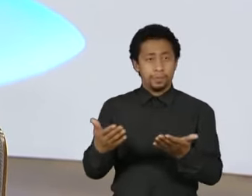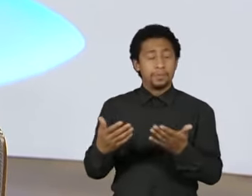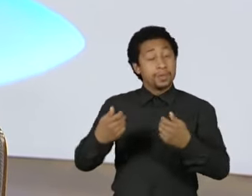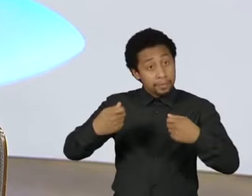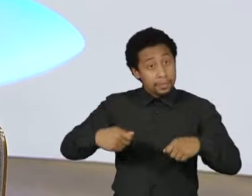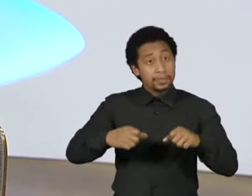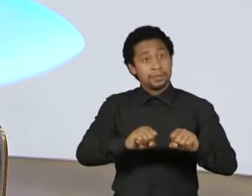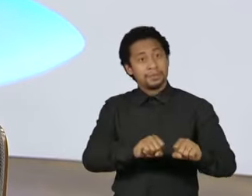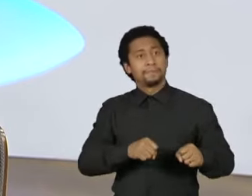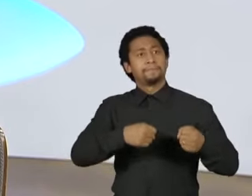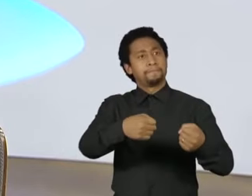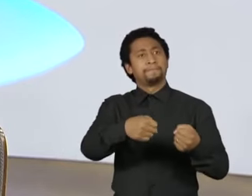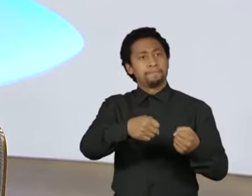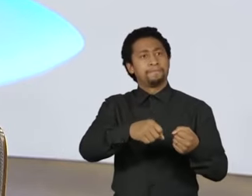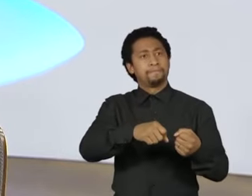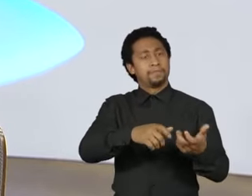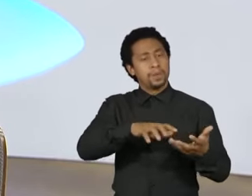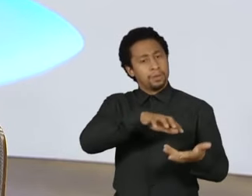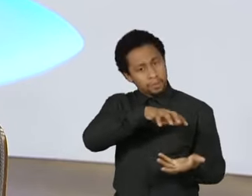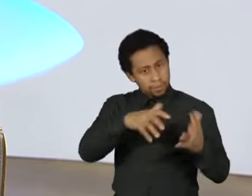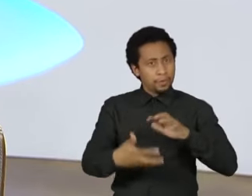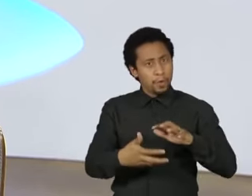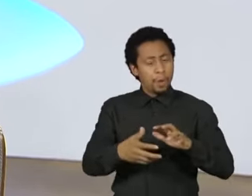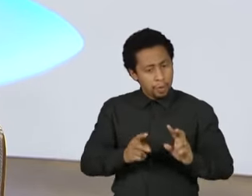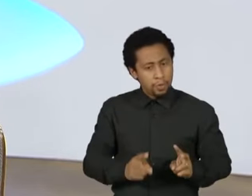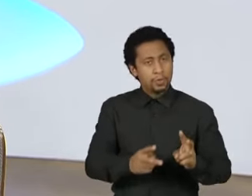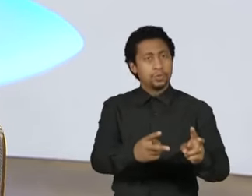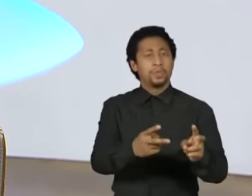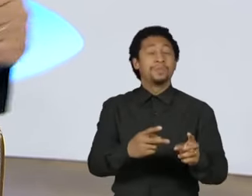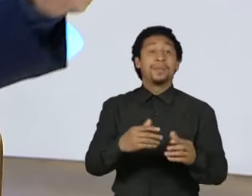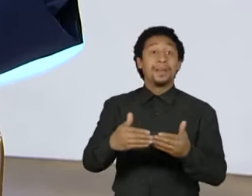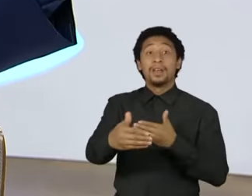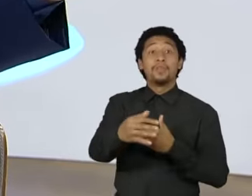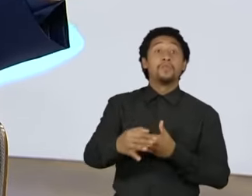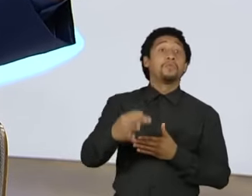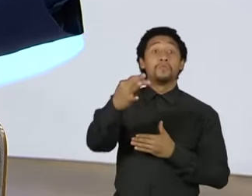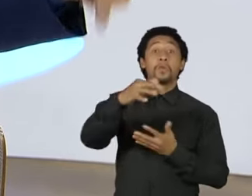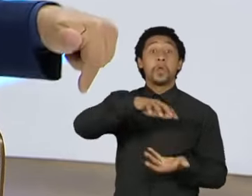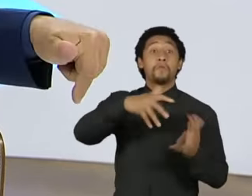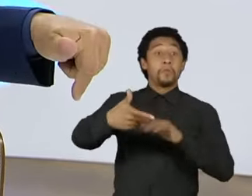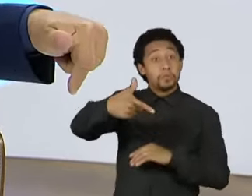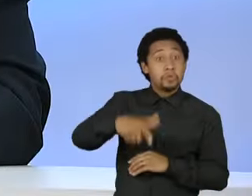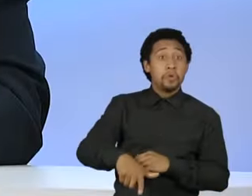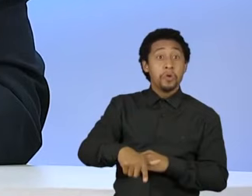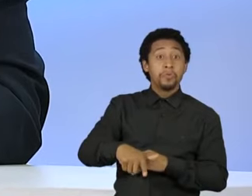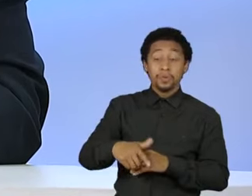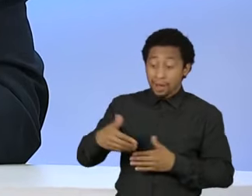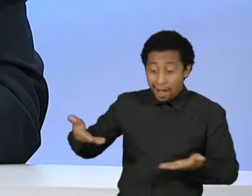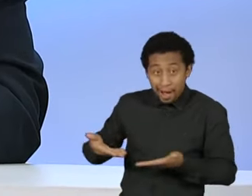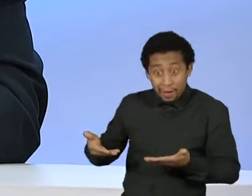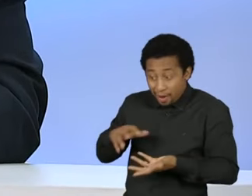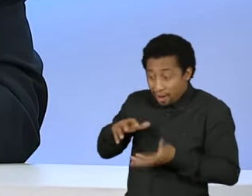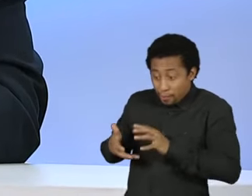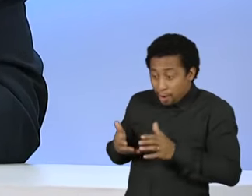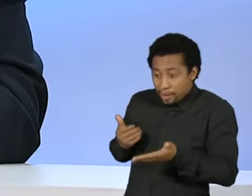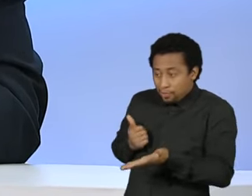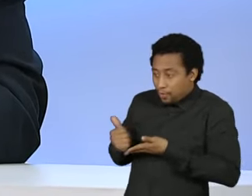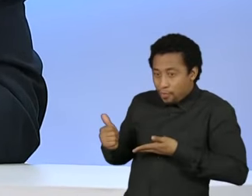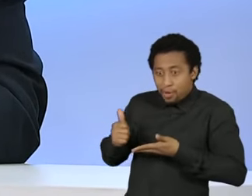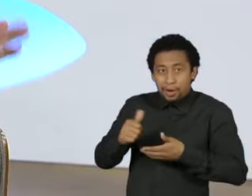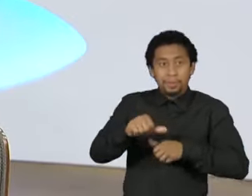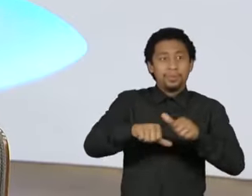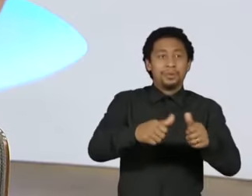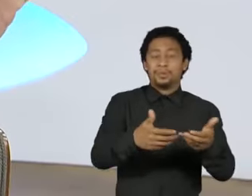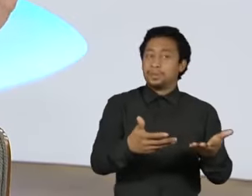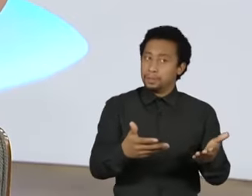defender essa manutenção. Senão, daqui a pouco, a gente quer fazer uma outra reforma política e desmonta isso que está sendo feito, que eu acho que a médio